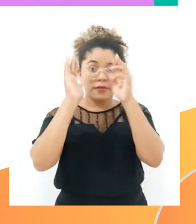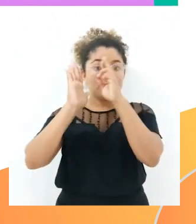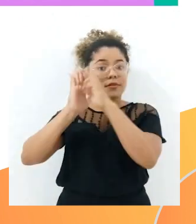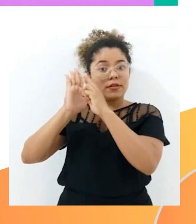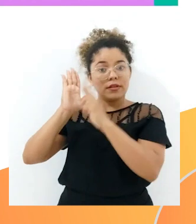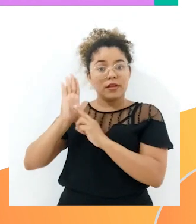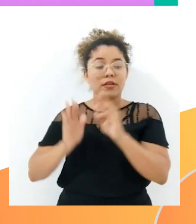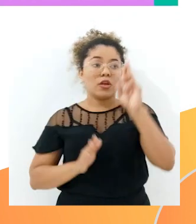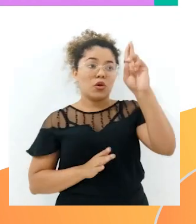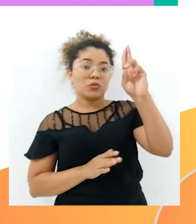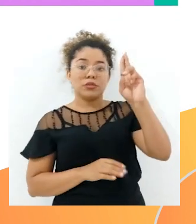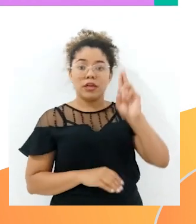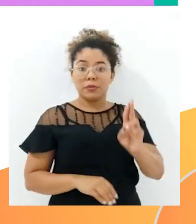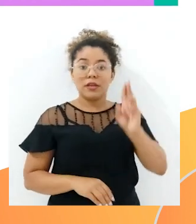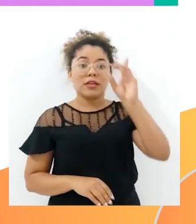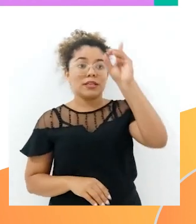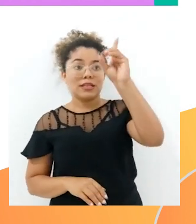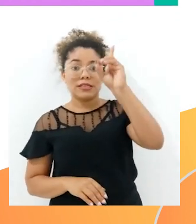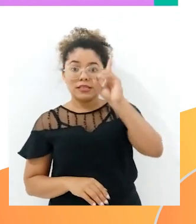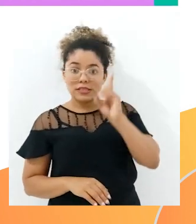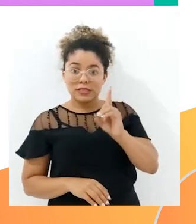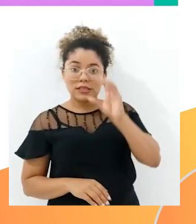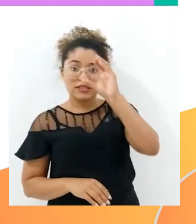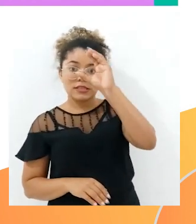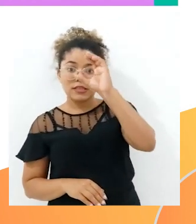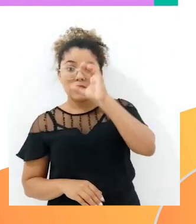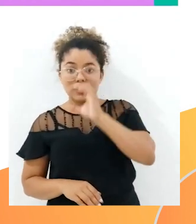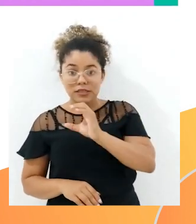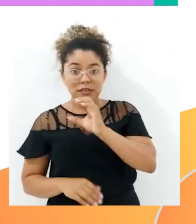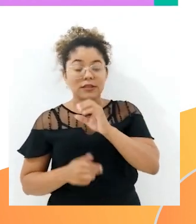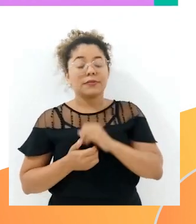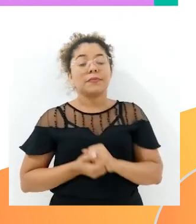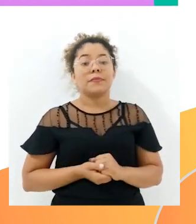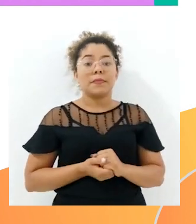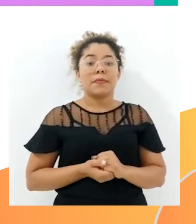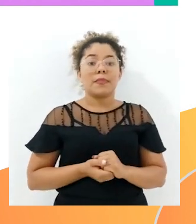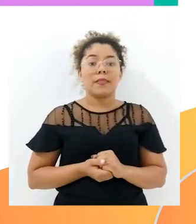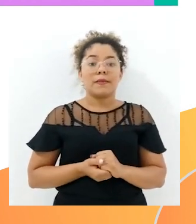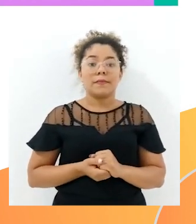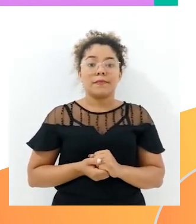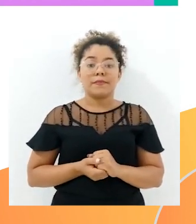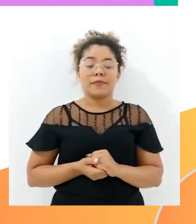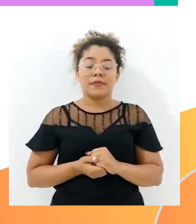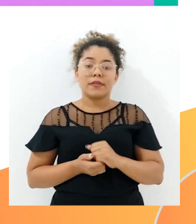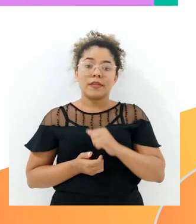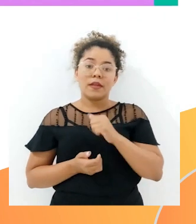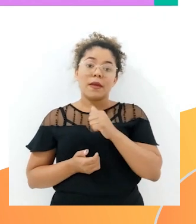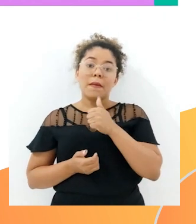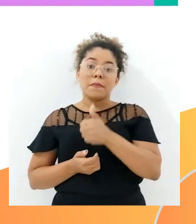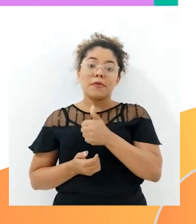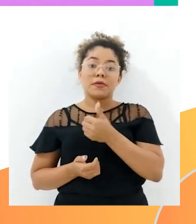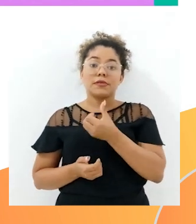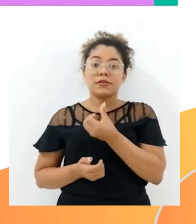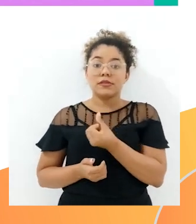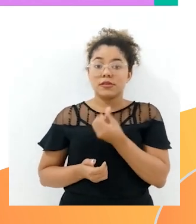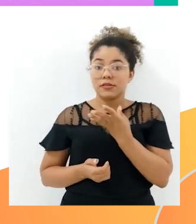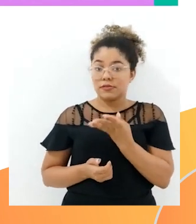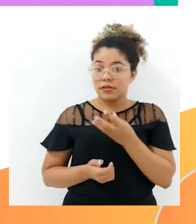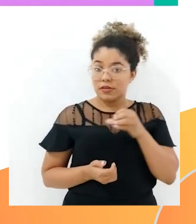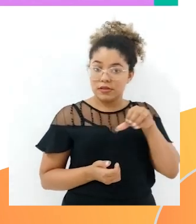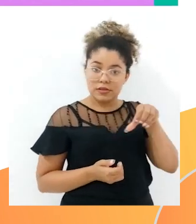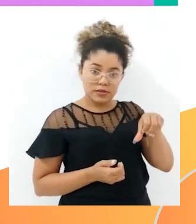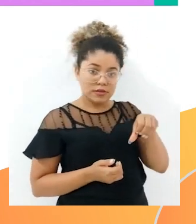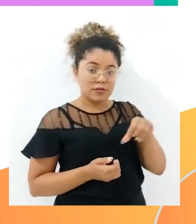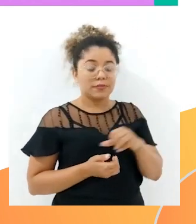unidade com a unidade, a dezena com a dezena, e assim por diante. Então, 1.649, né? Vou